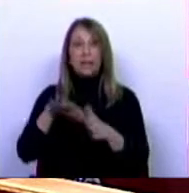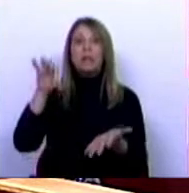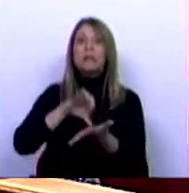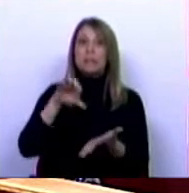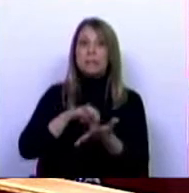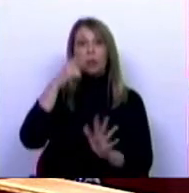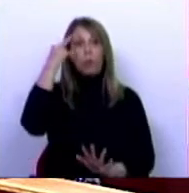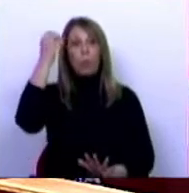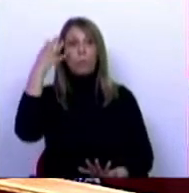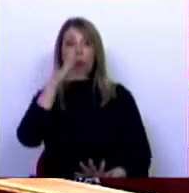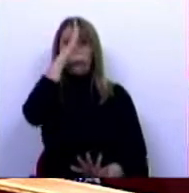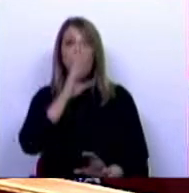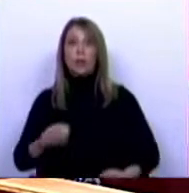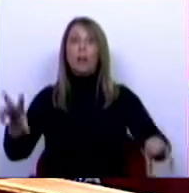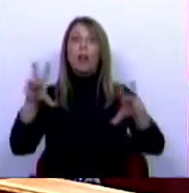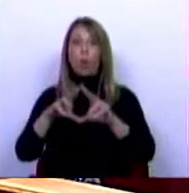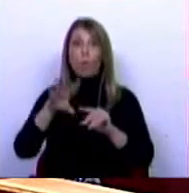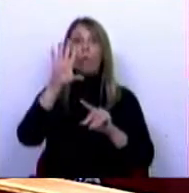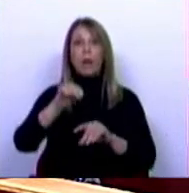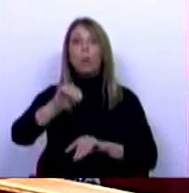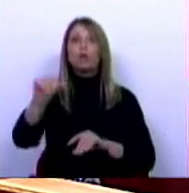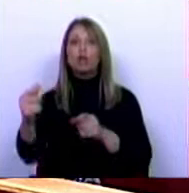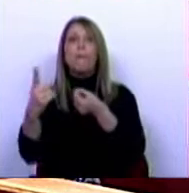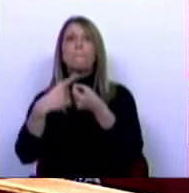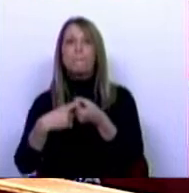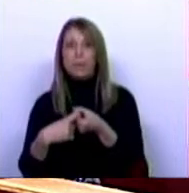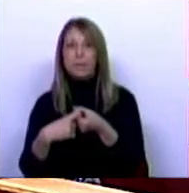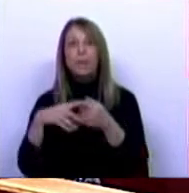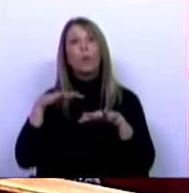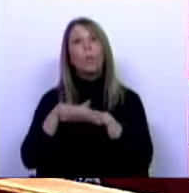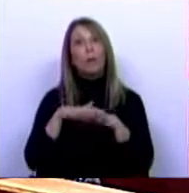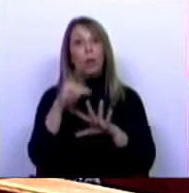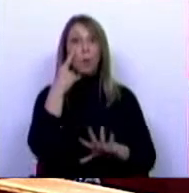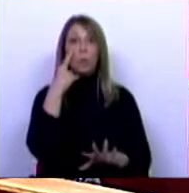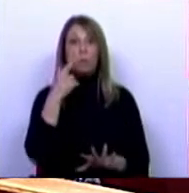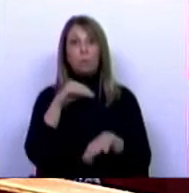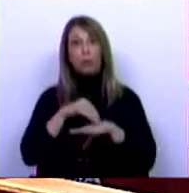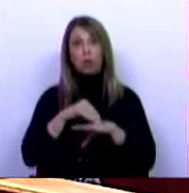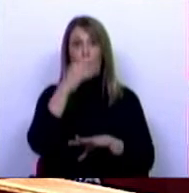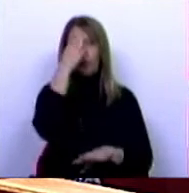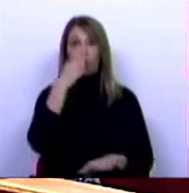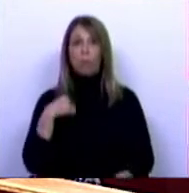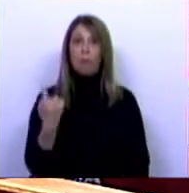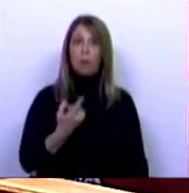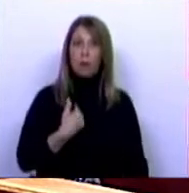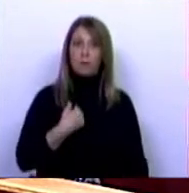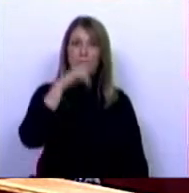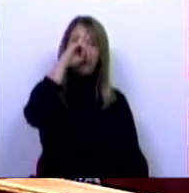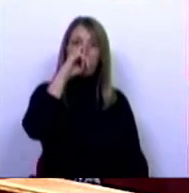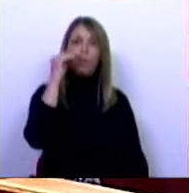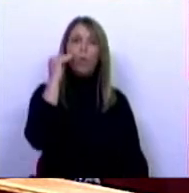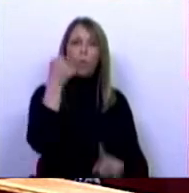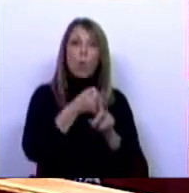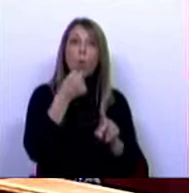Novo, num território e em parceria. Uma rede de conhecimentos e testemunhos da nossa história, que resgata a memória do combate